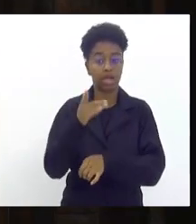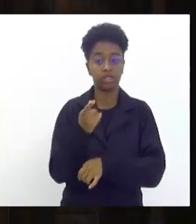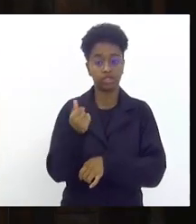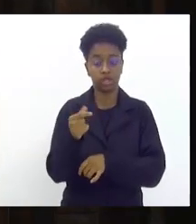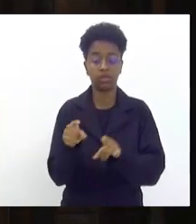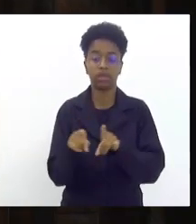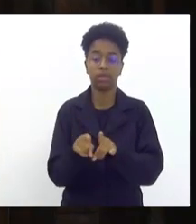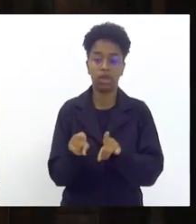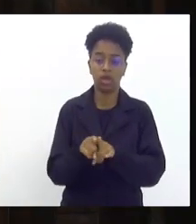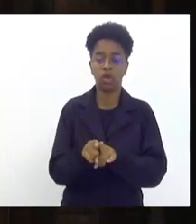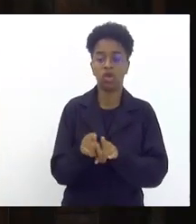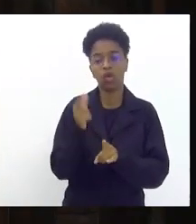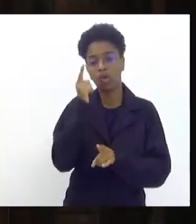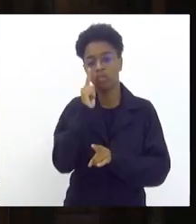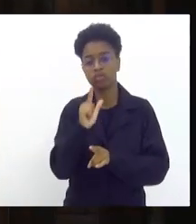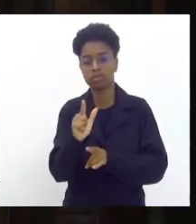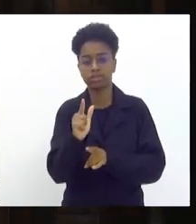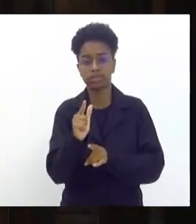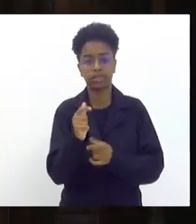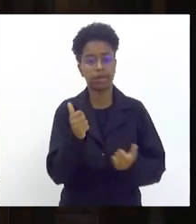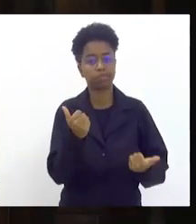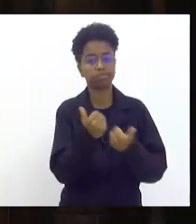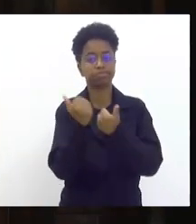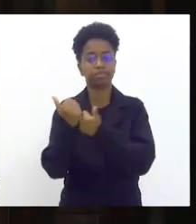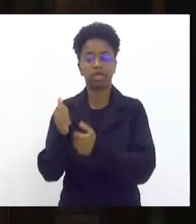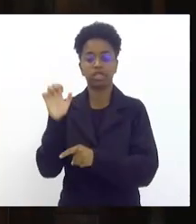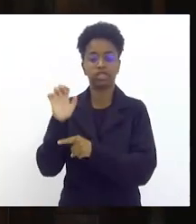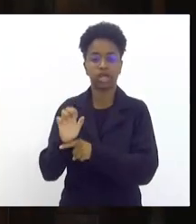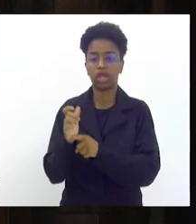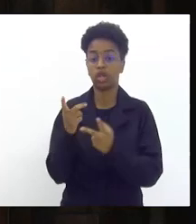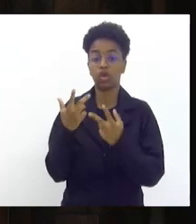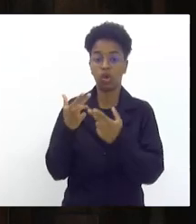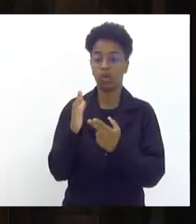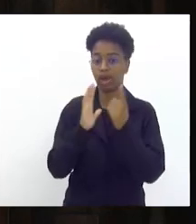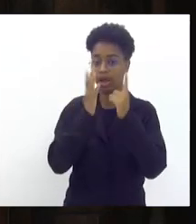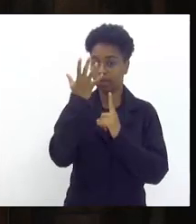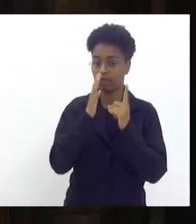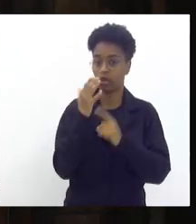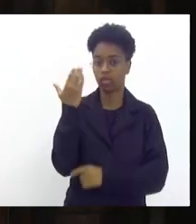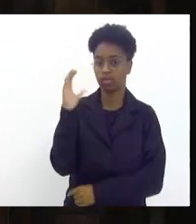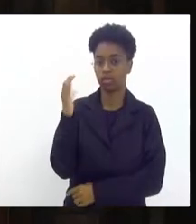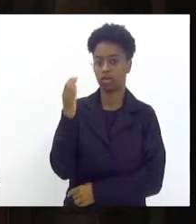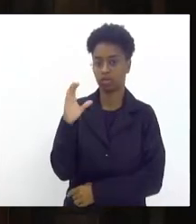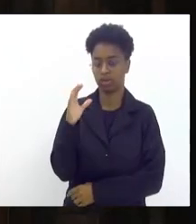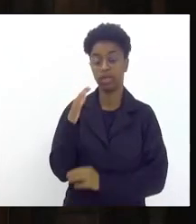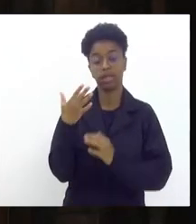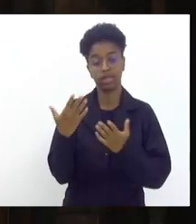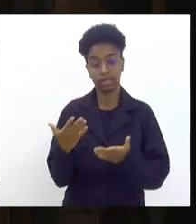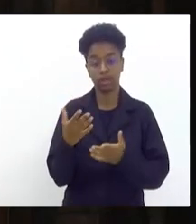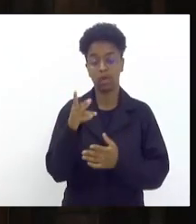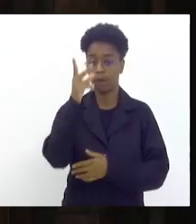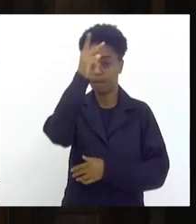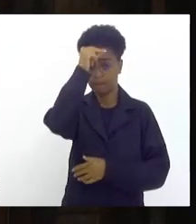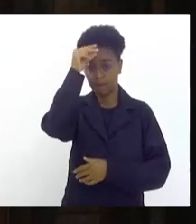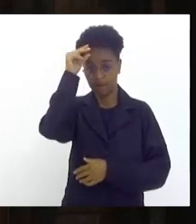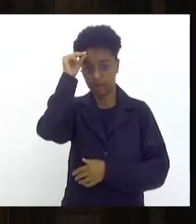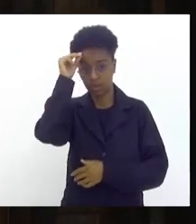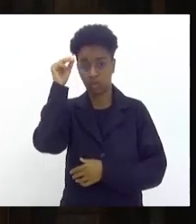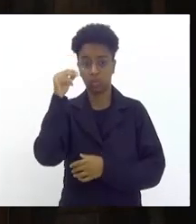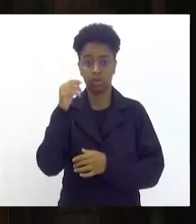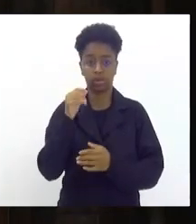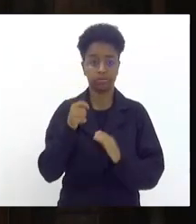divisa para um estado como é o Carnaval de Niterói então o investimento da prefeitura o